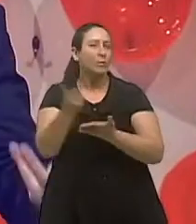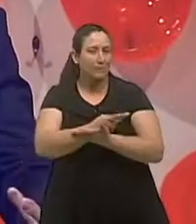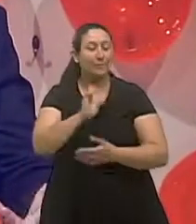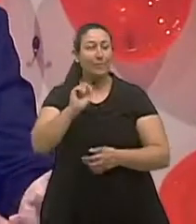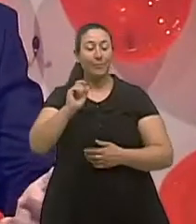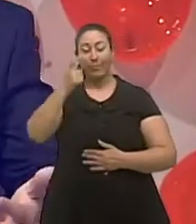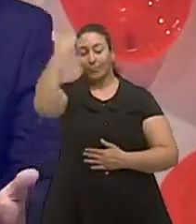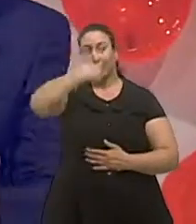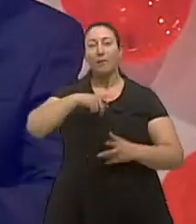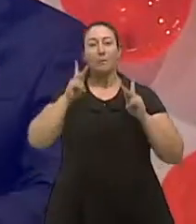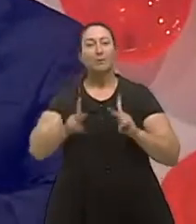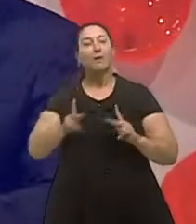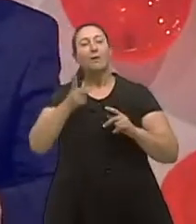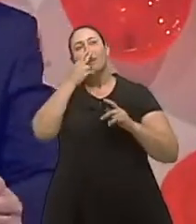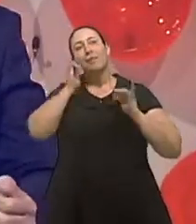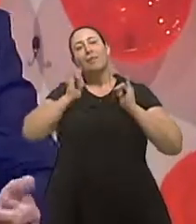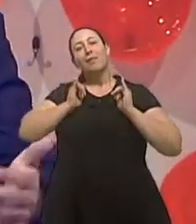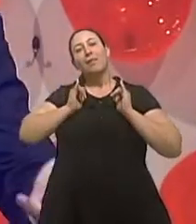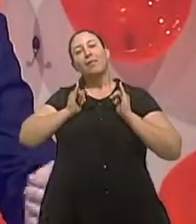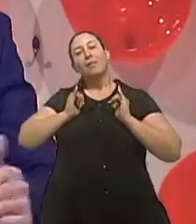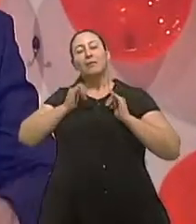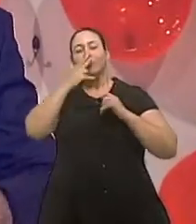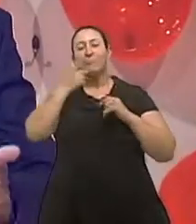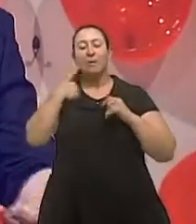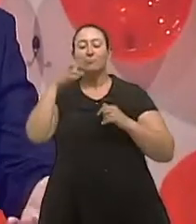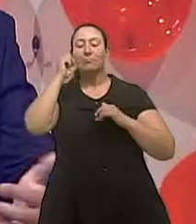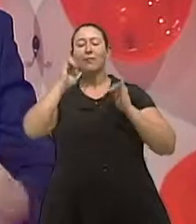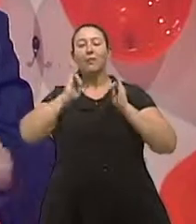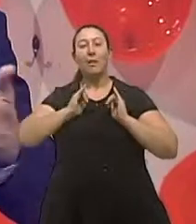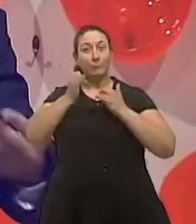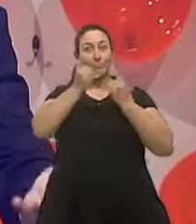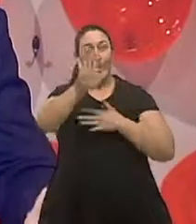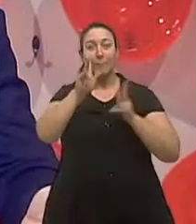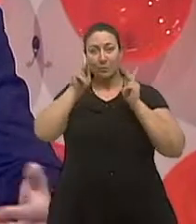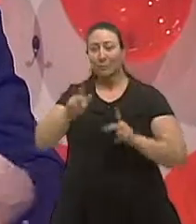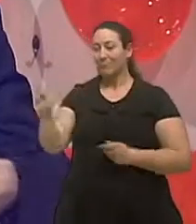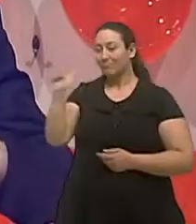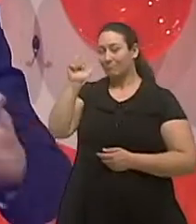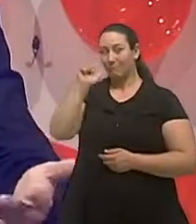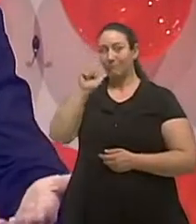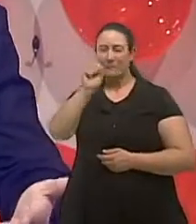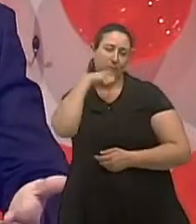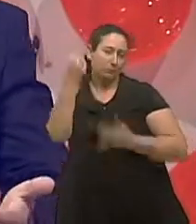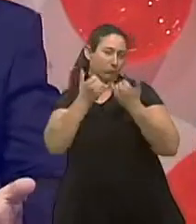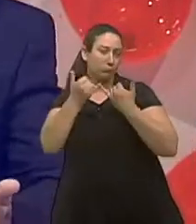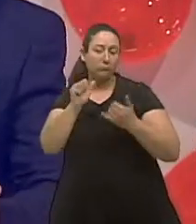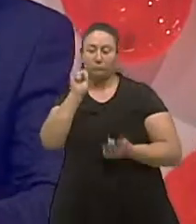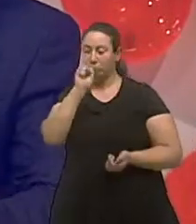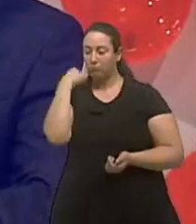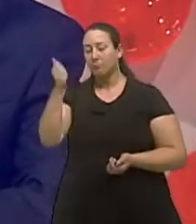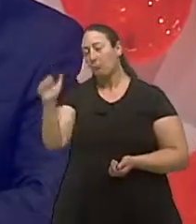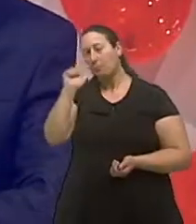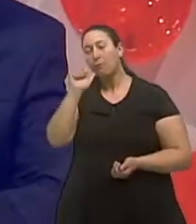relaxamento maior, repercute na apneia. Por exemplo, bebida alcoólica traz um grande relaxamento na